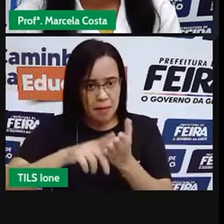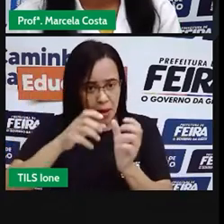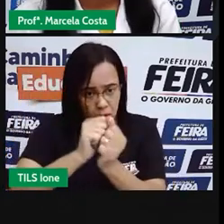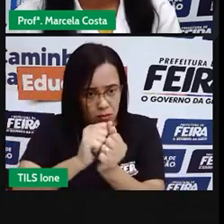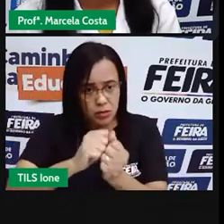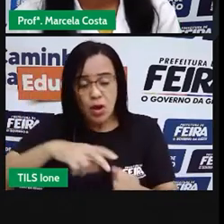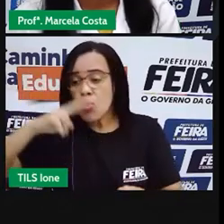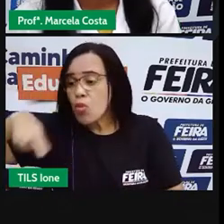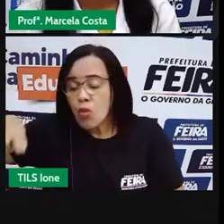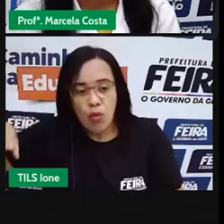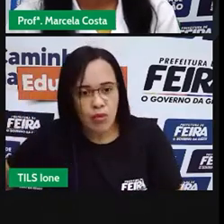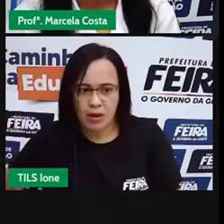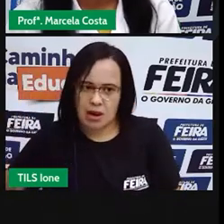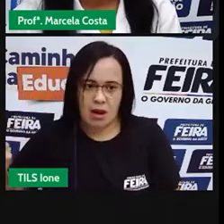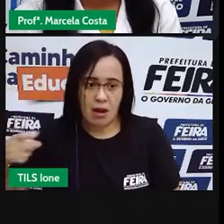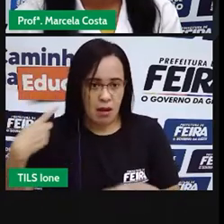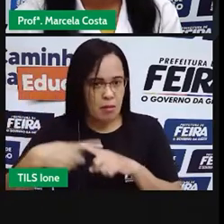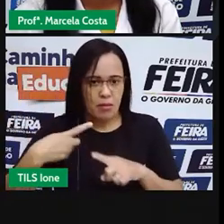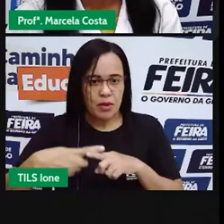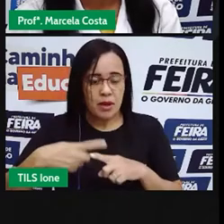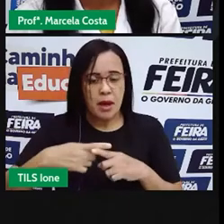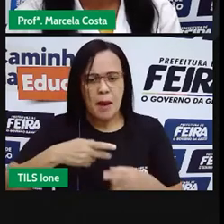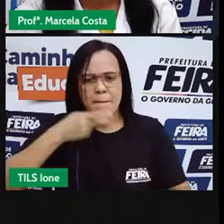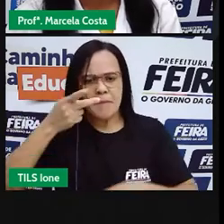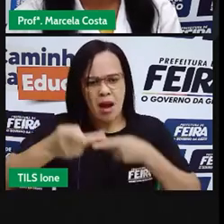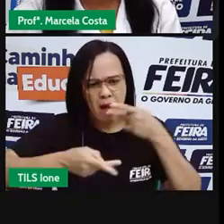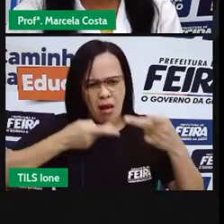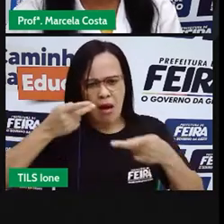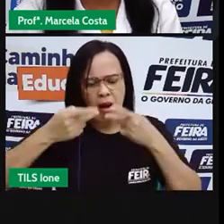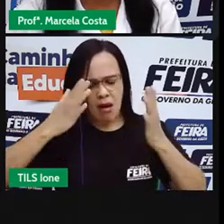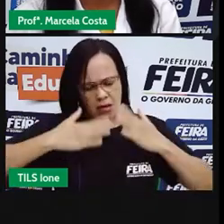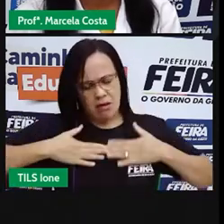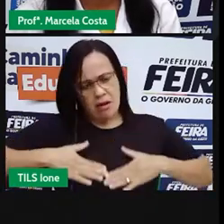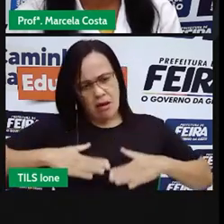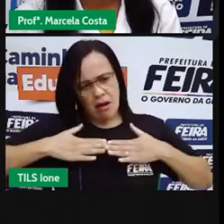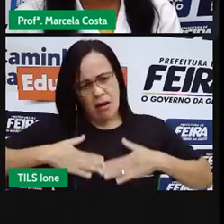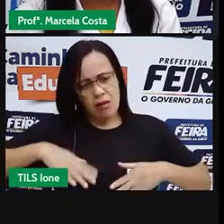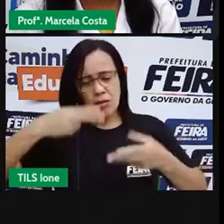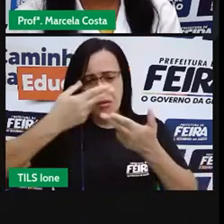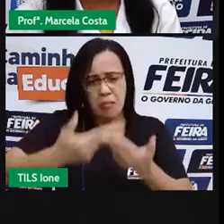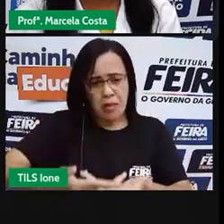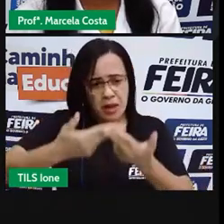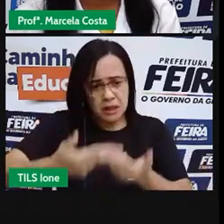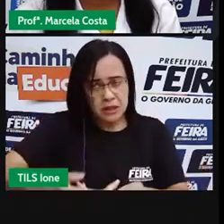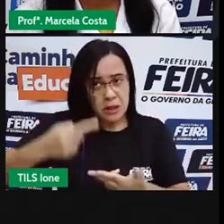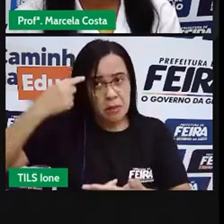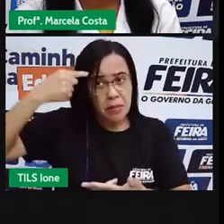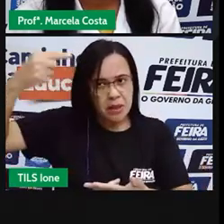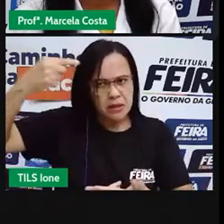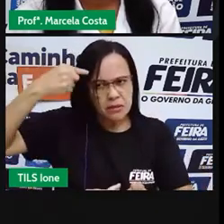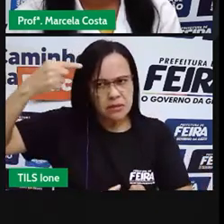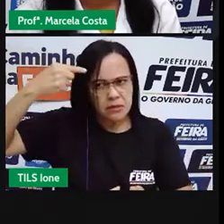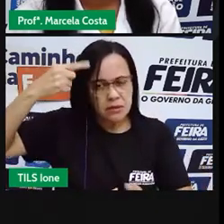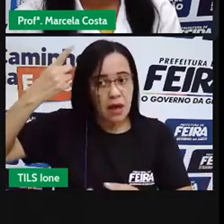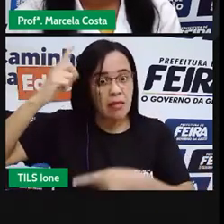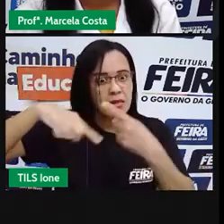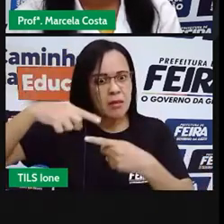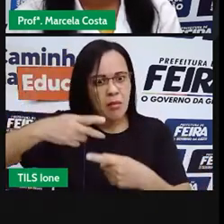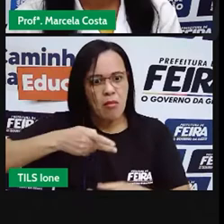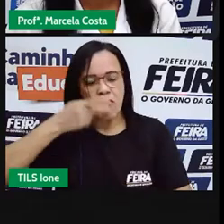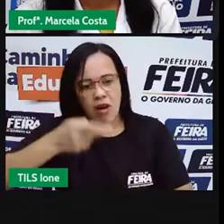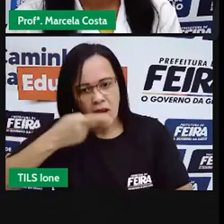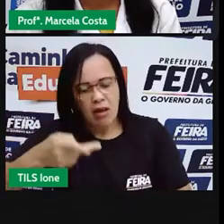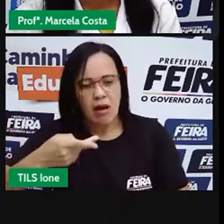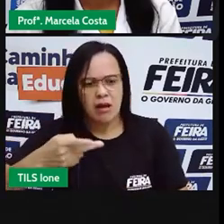Conseguiu controlar as suas palavras, ser mais paciente e pensar antes de falar. Para conseguir essa